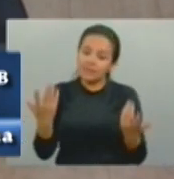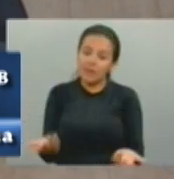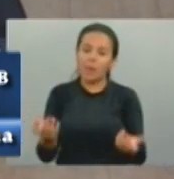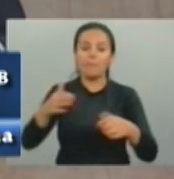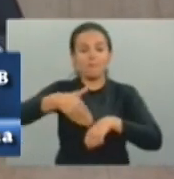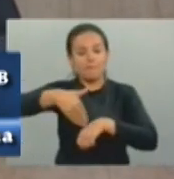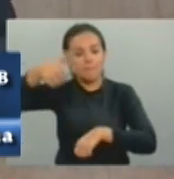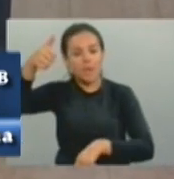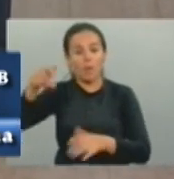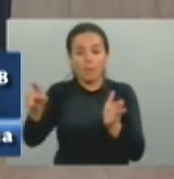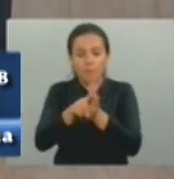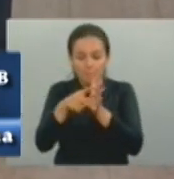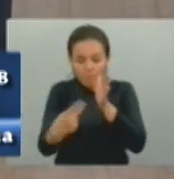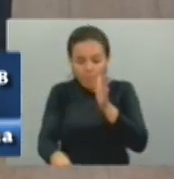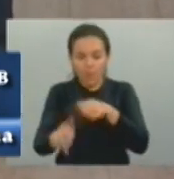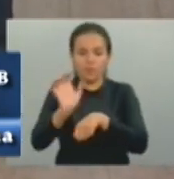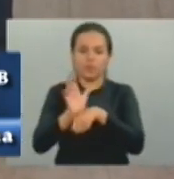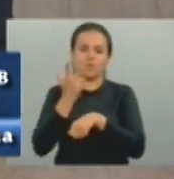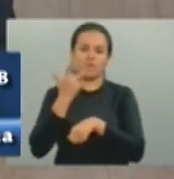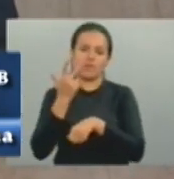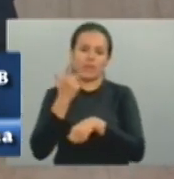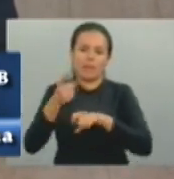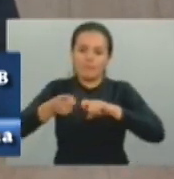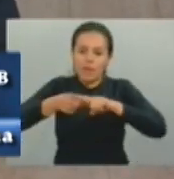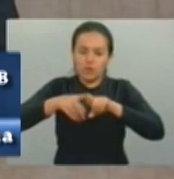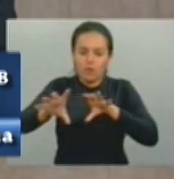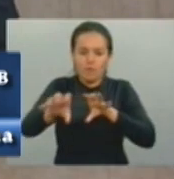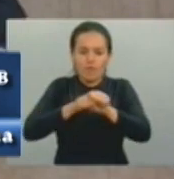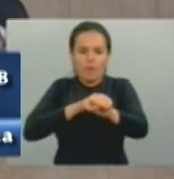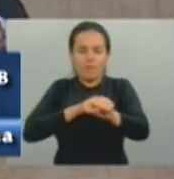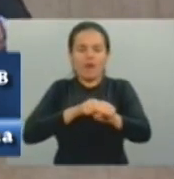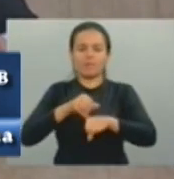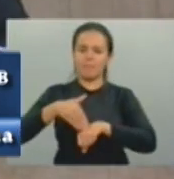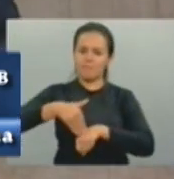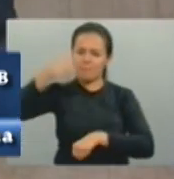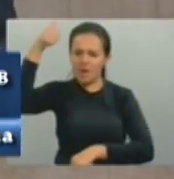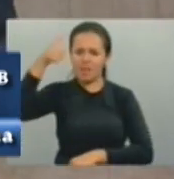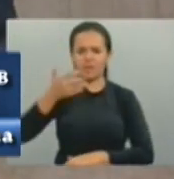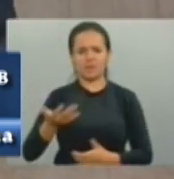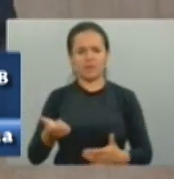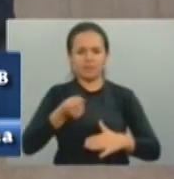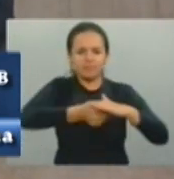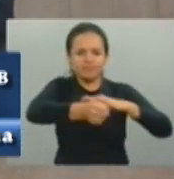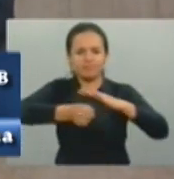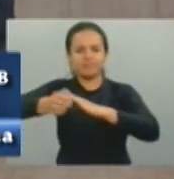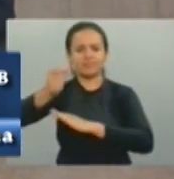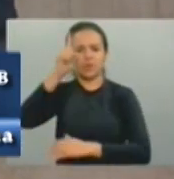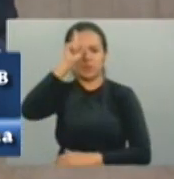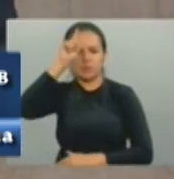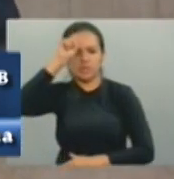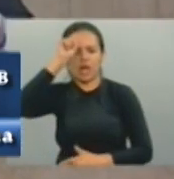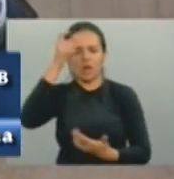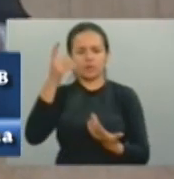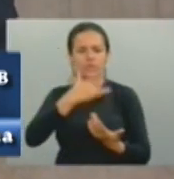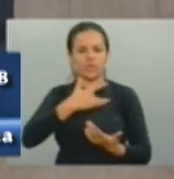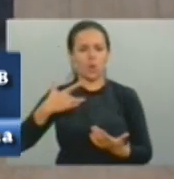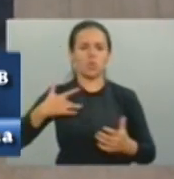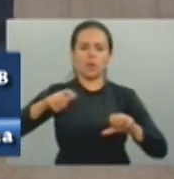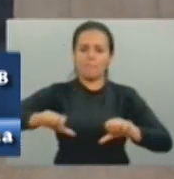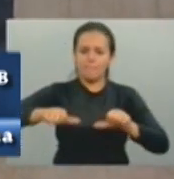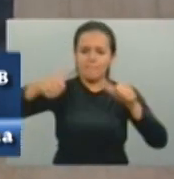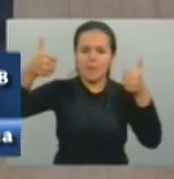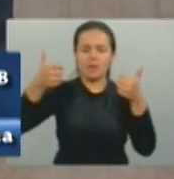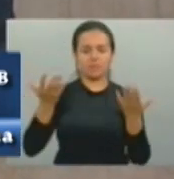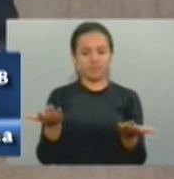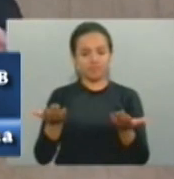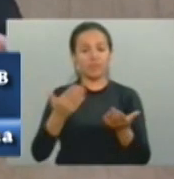brasileiros aqui nesse estado para cuidar do nosso povo. Uma atitude do governo federal que merece ser